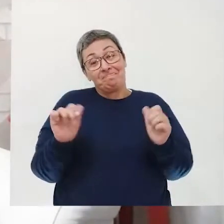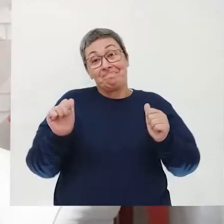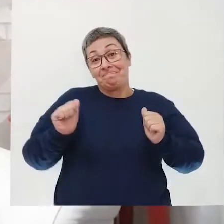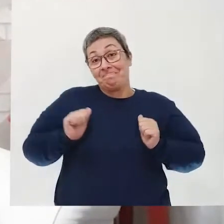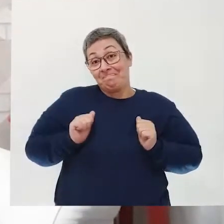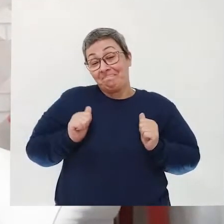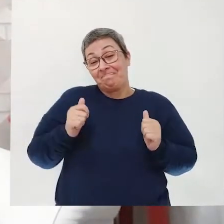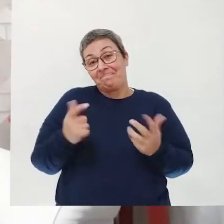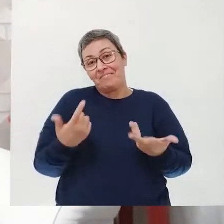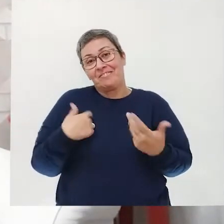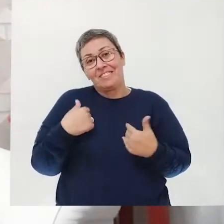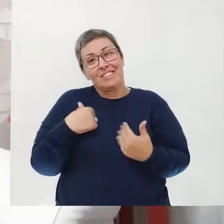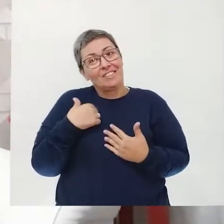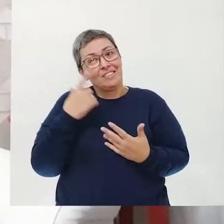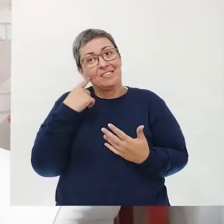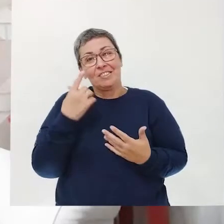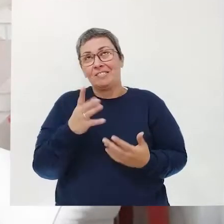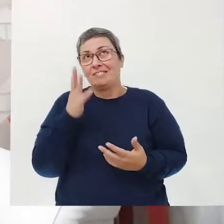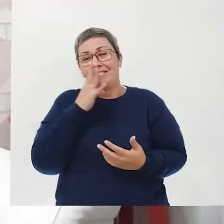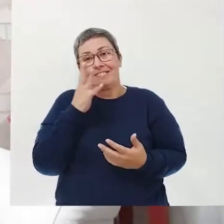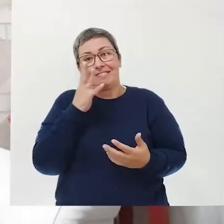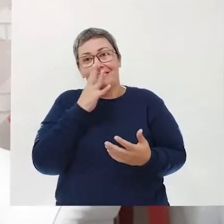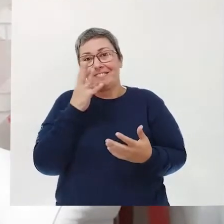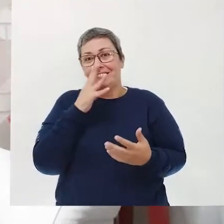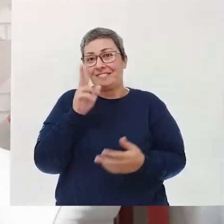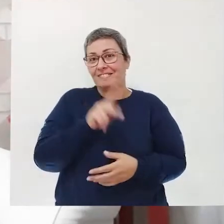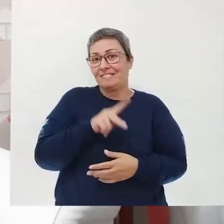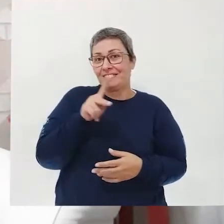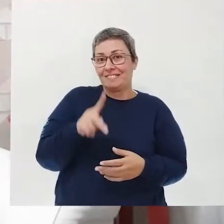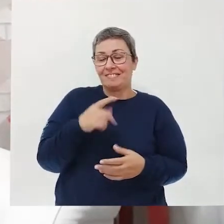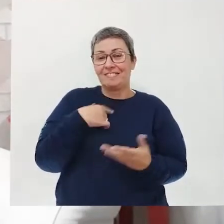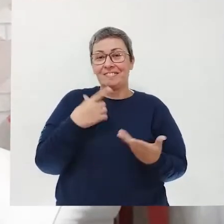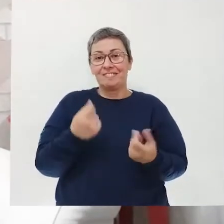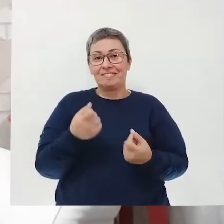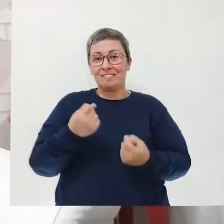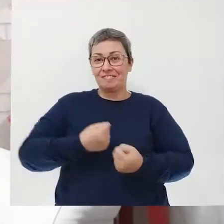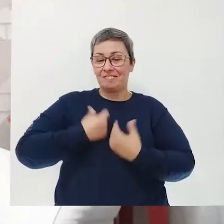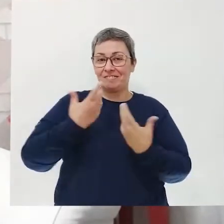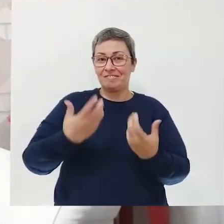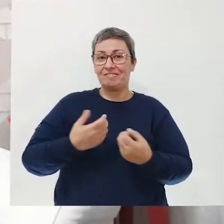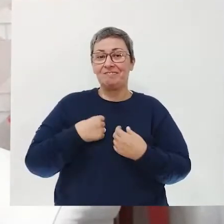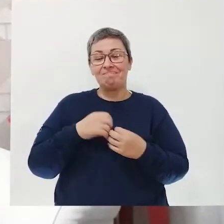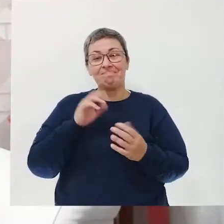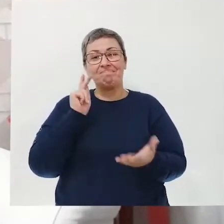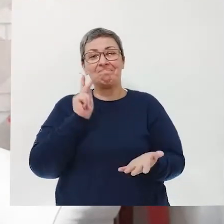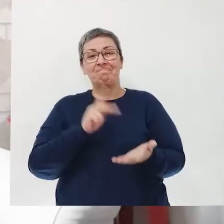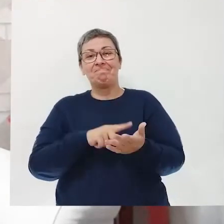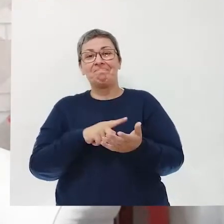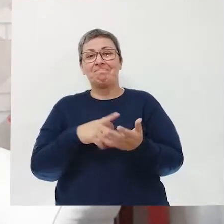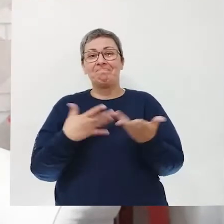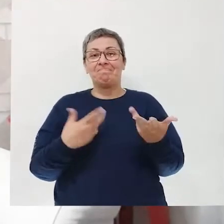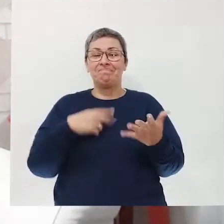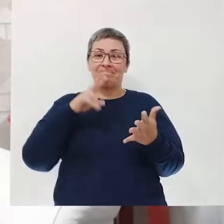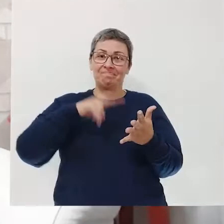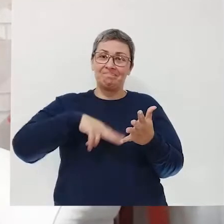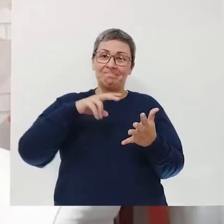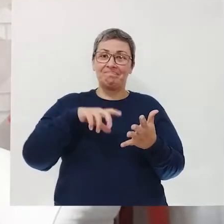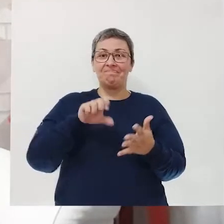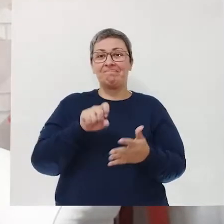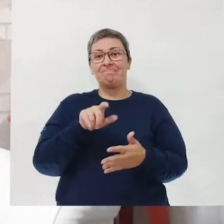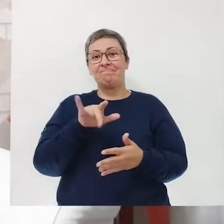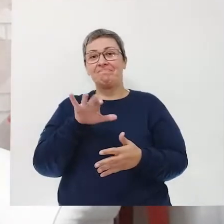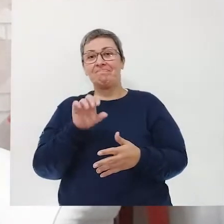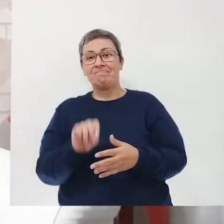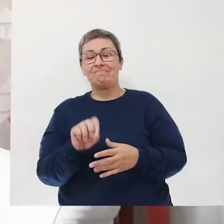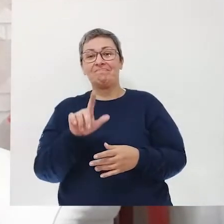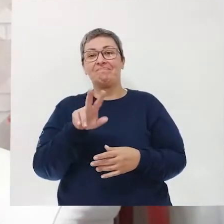do Sérgio Vaz porque eu sou muito fã como professora e como admiradora de poesia. Realmente, ler o Sérgio Vaz